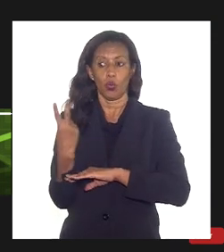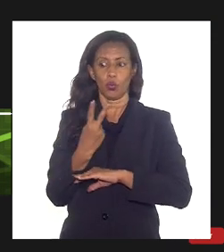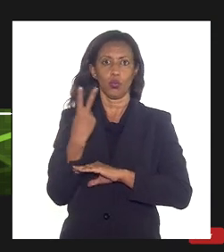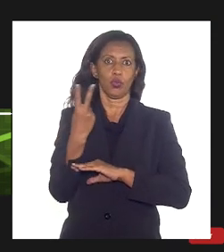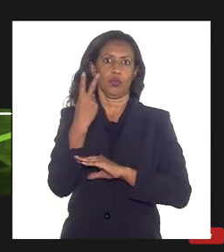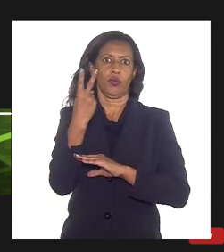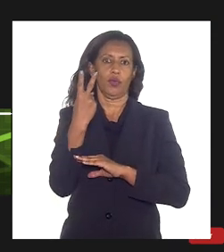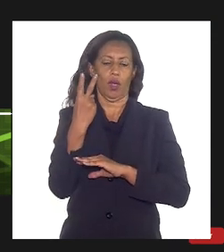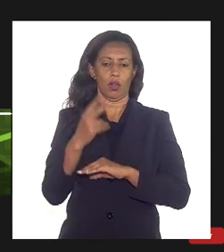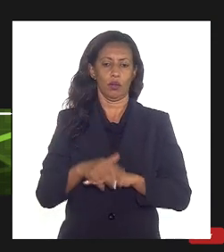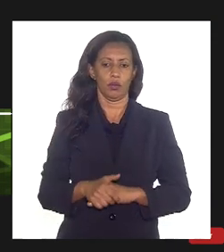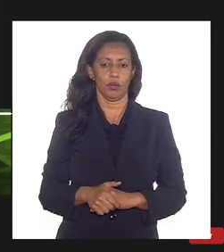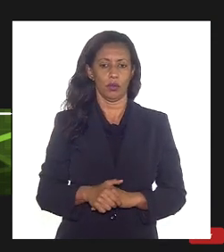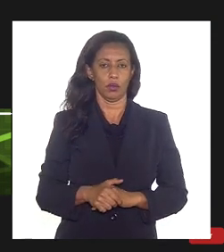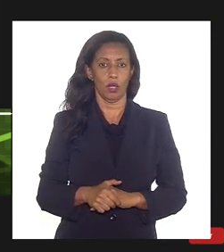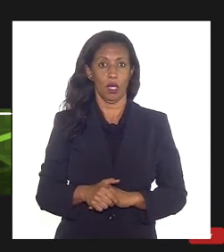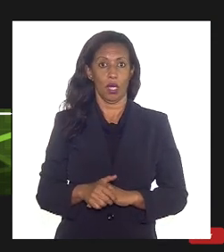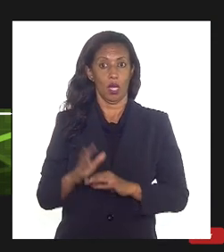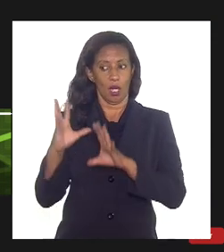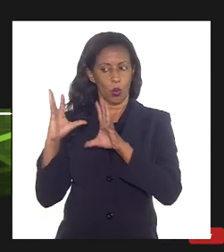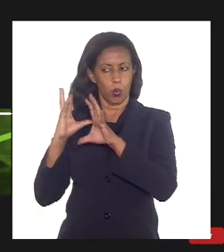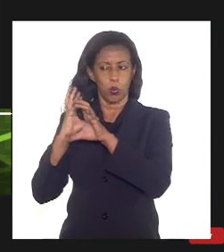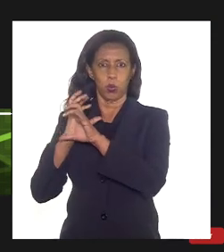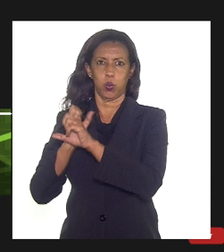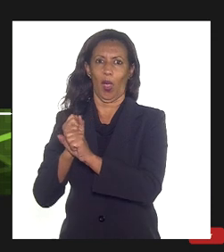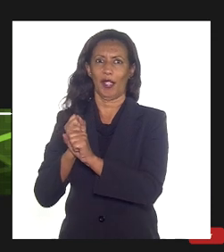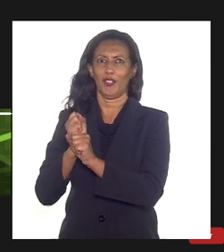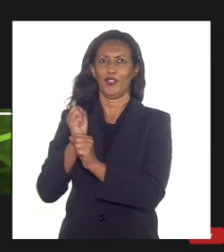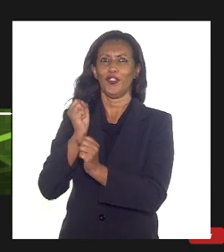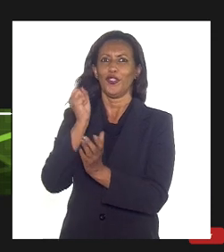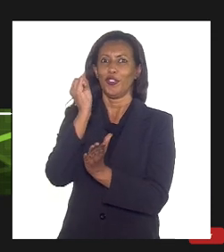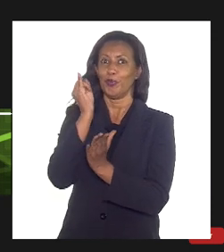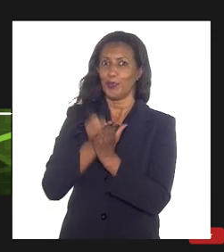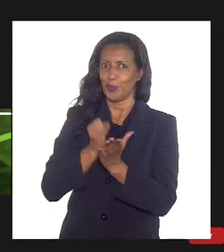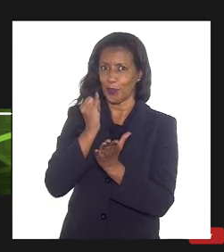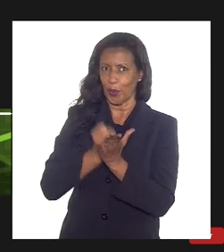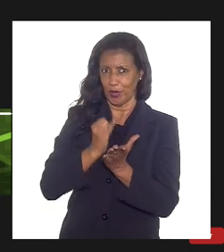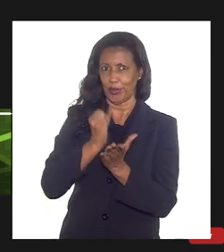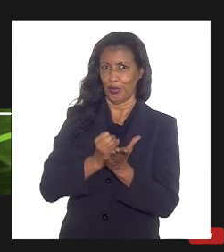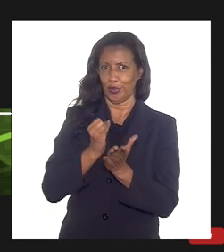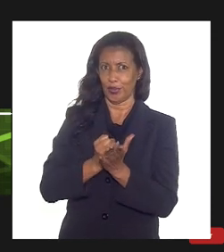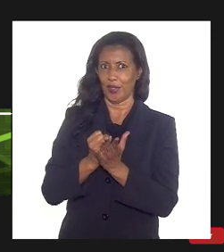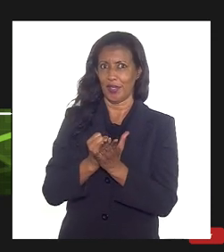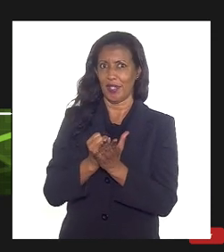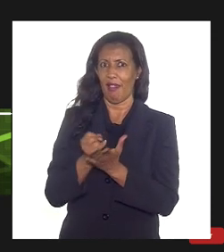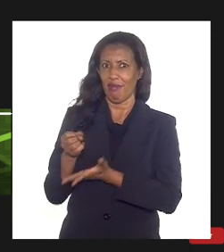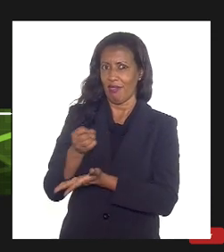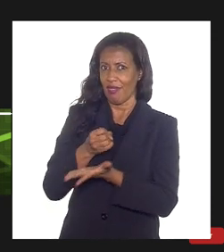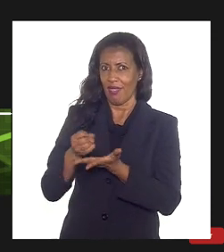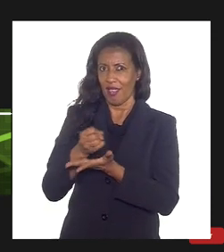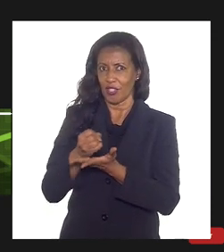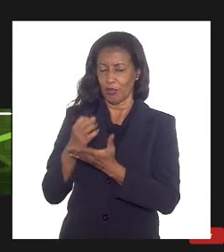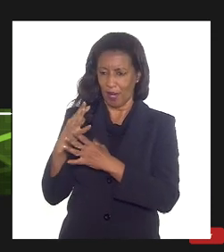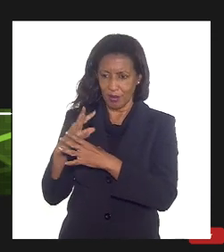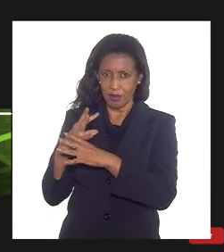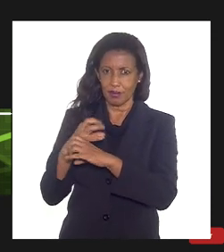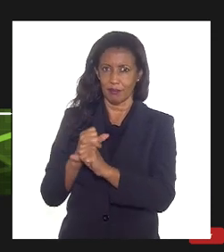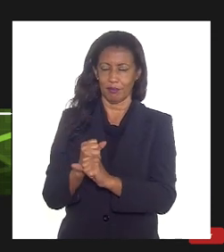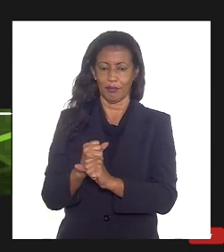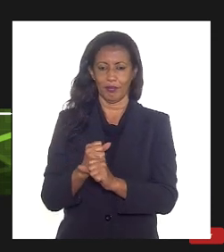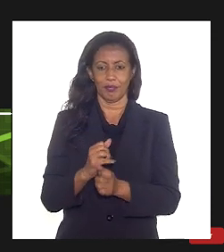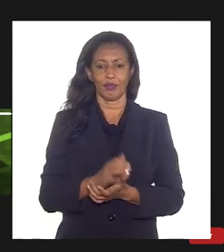em montantes de imposto devido ou nas bases de cálculo melhor dizendo